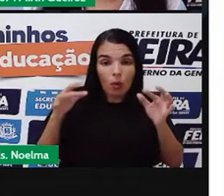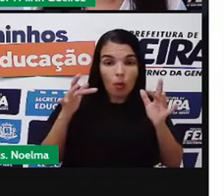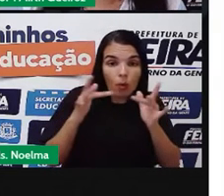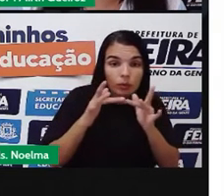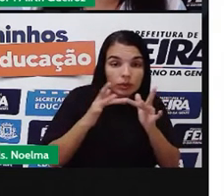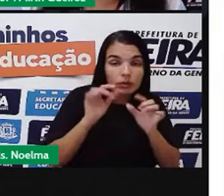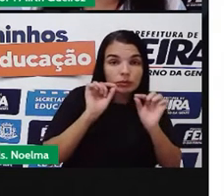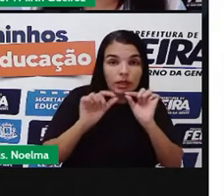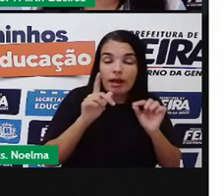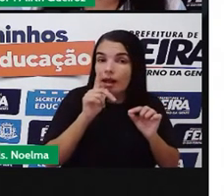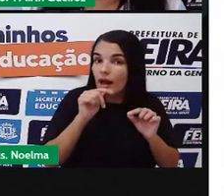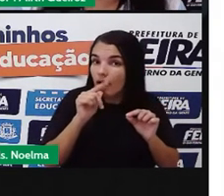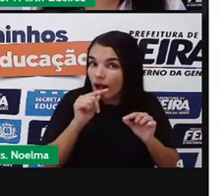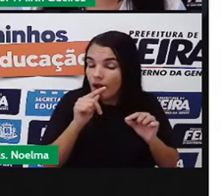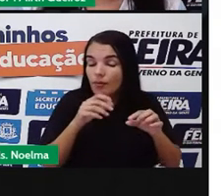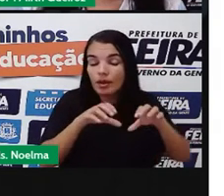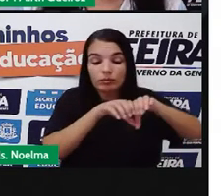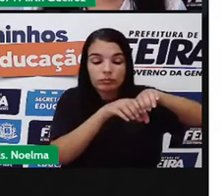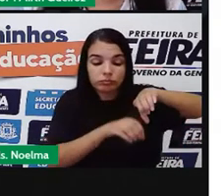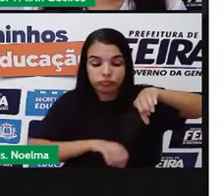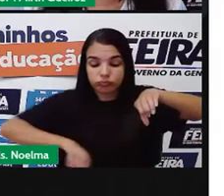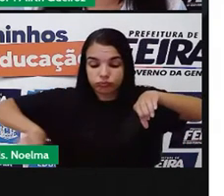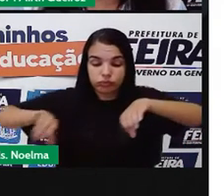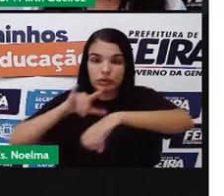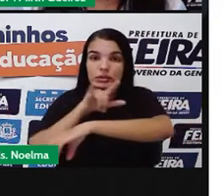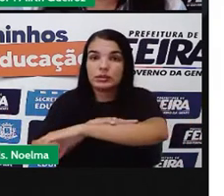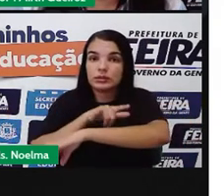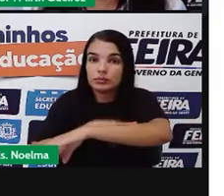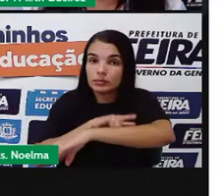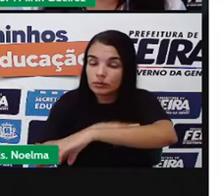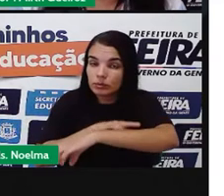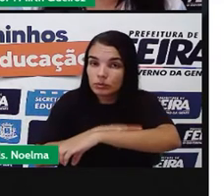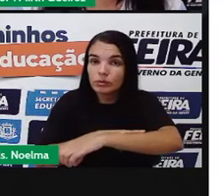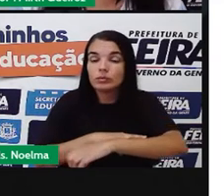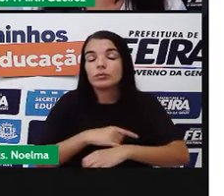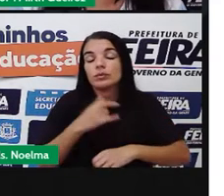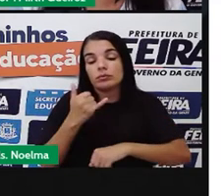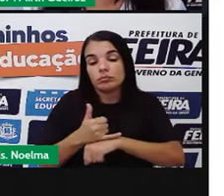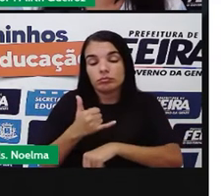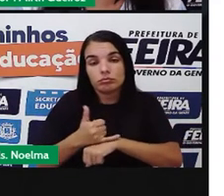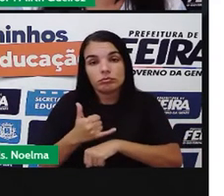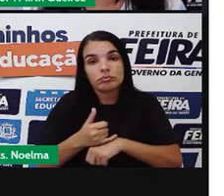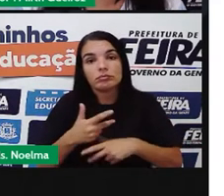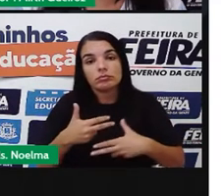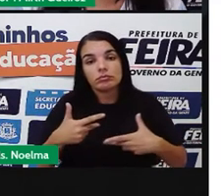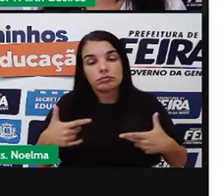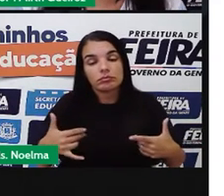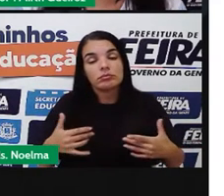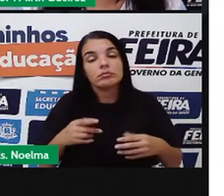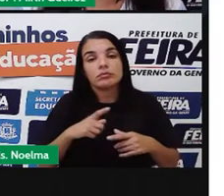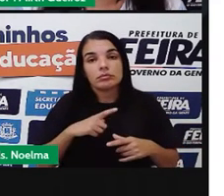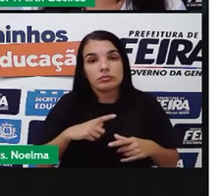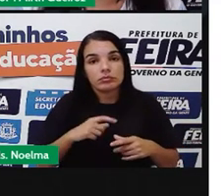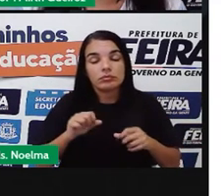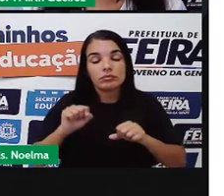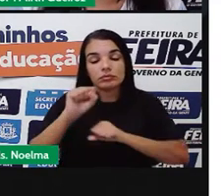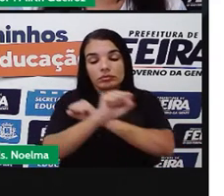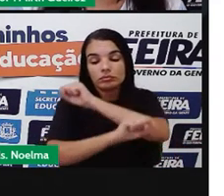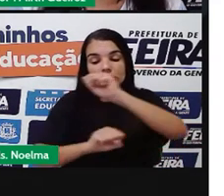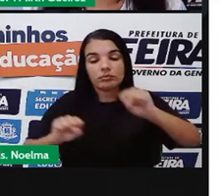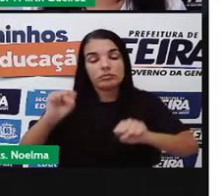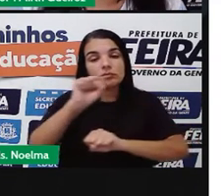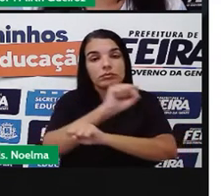revirossólico e à drenagem. Essas quatro coisas aí fazem parte